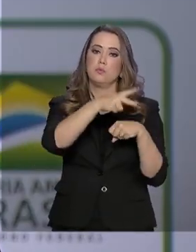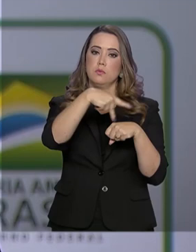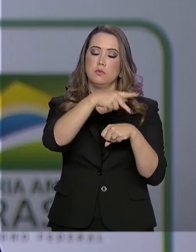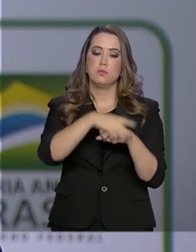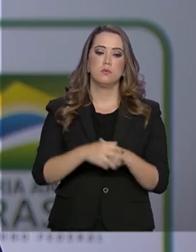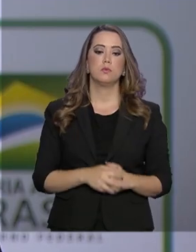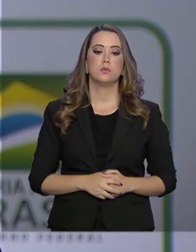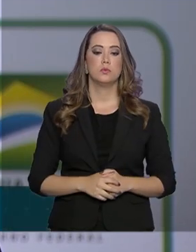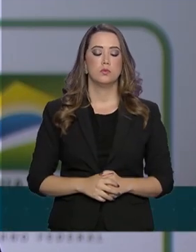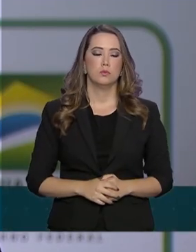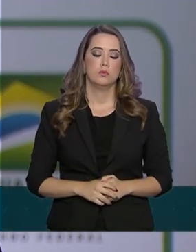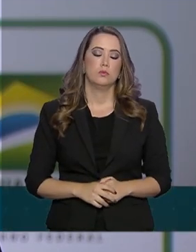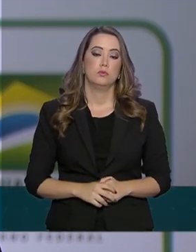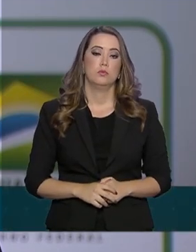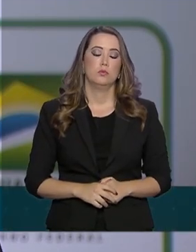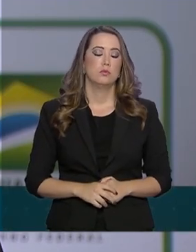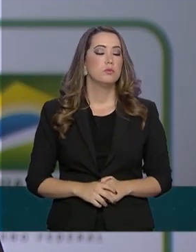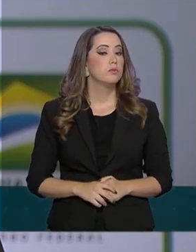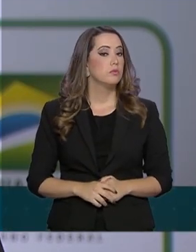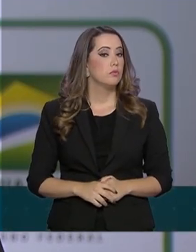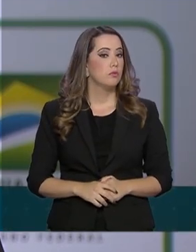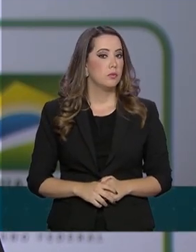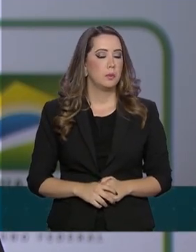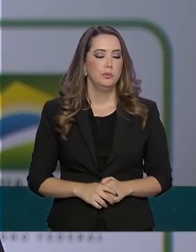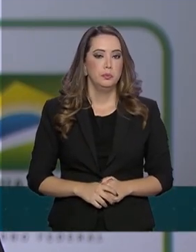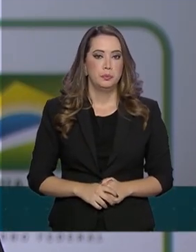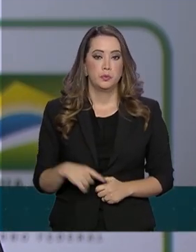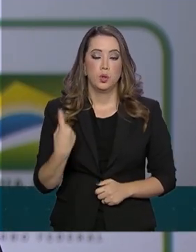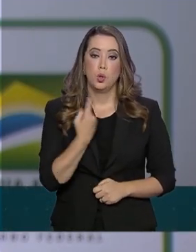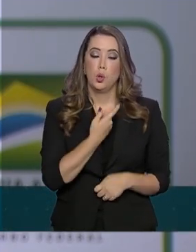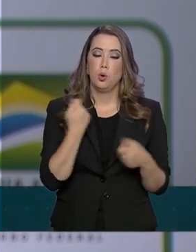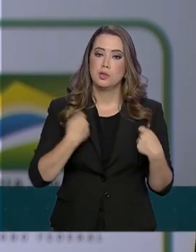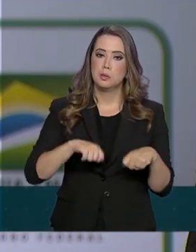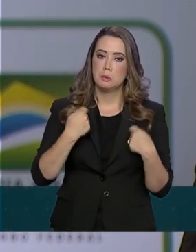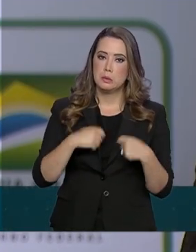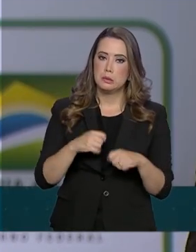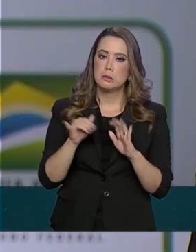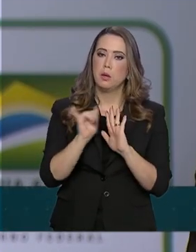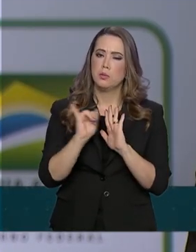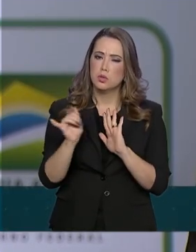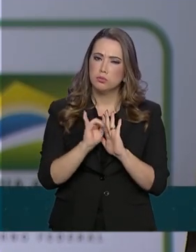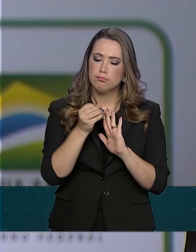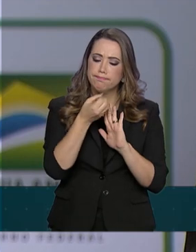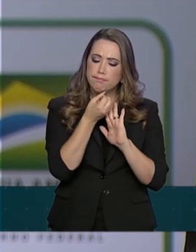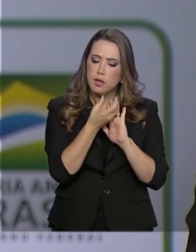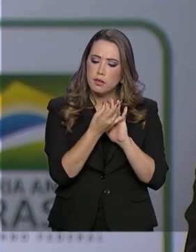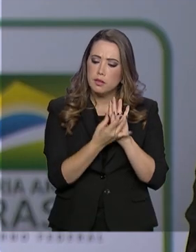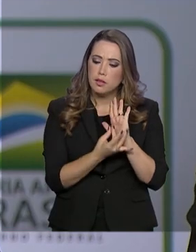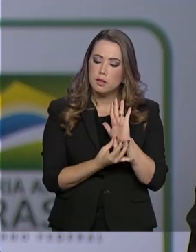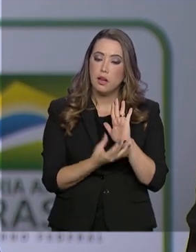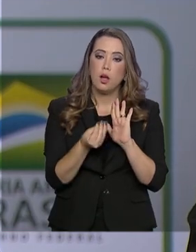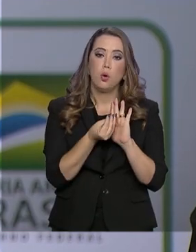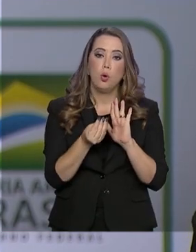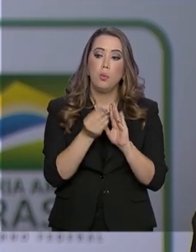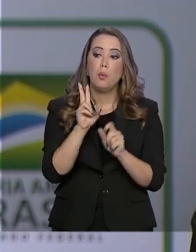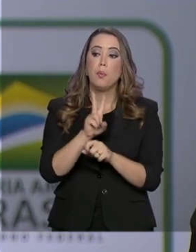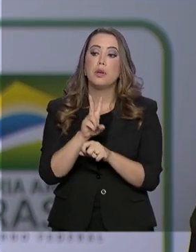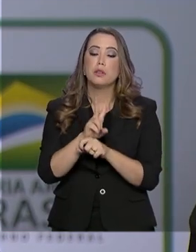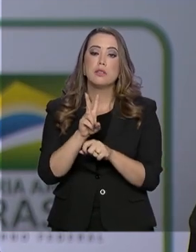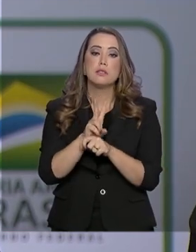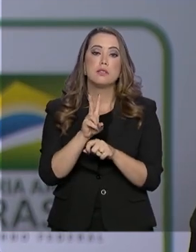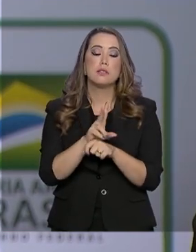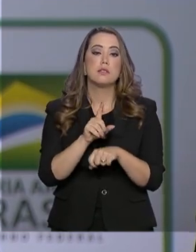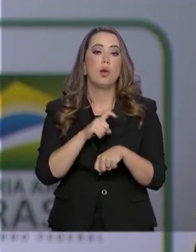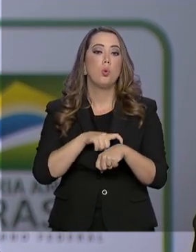A gente deve editar novas medidas de reforço para a atenção primária, para abertura em